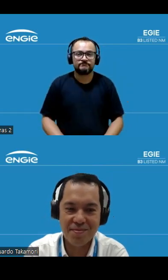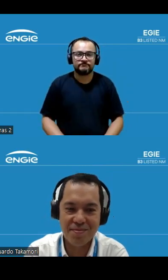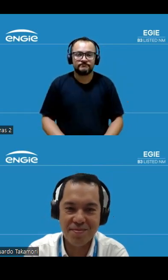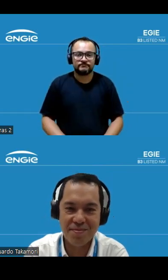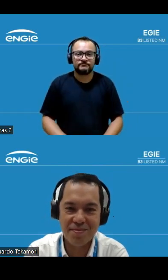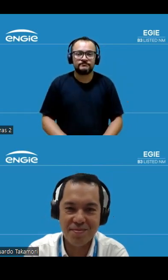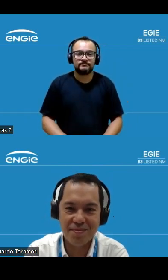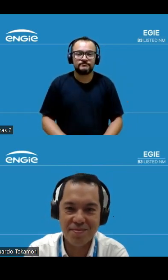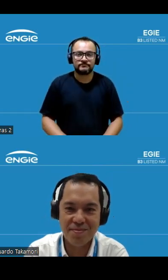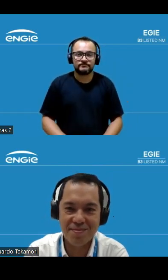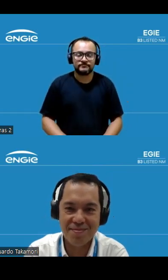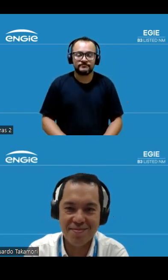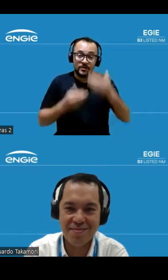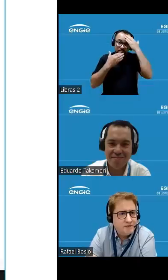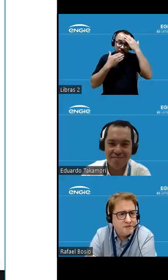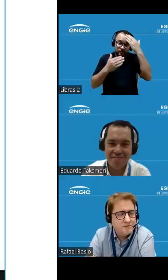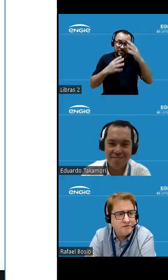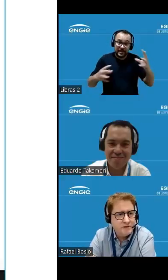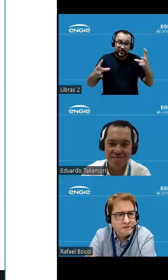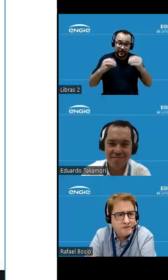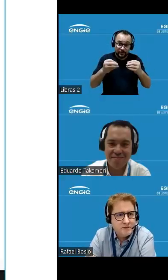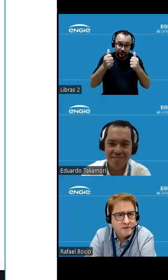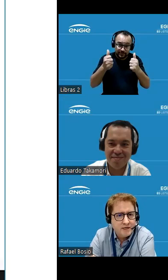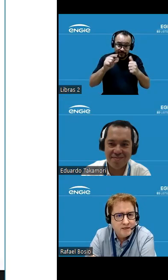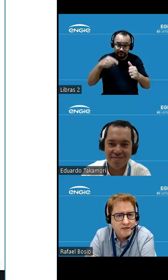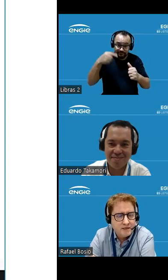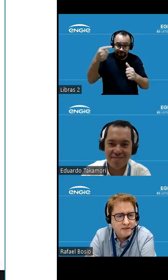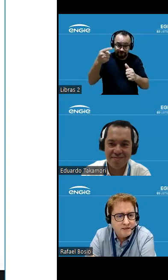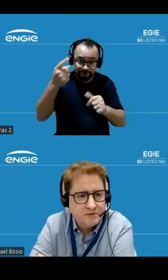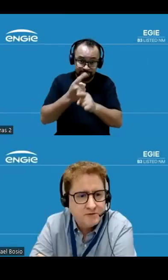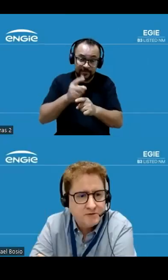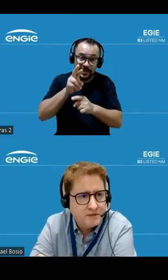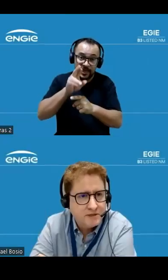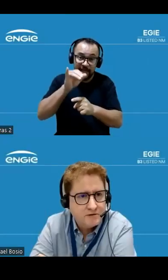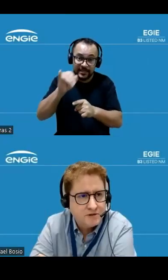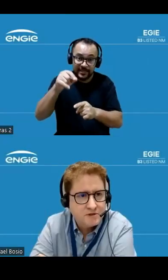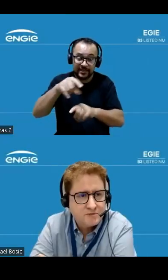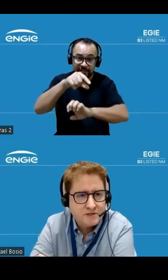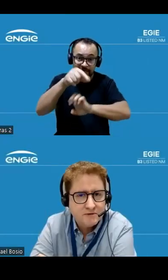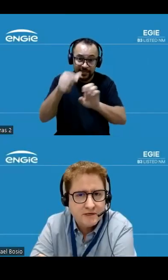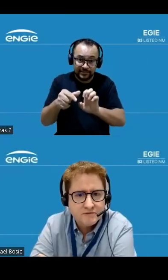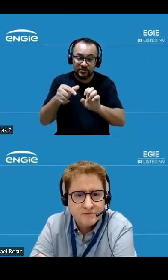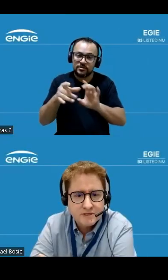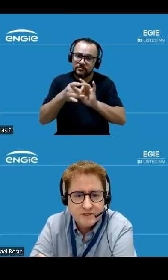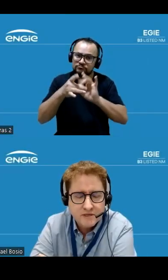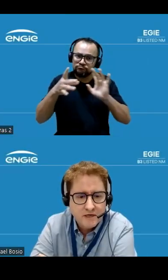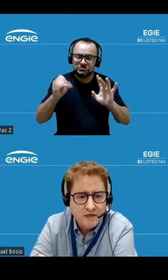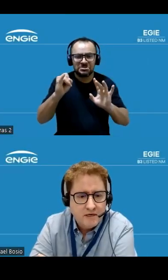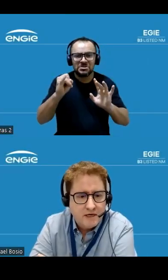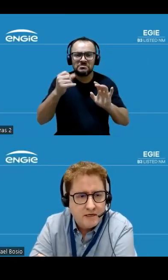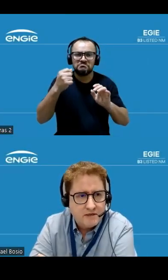isso aí obrigado pessoal até a próxima e mais uma vez a equipe de RI aqui da ING Brasil Energia continua à disposição caso vocês